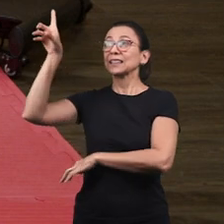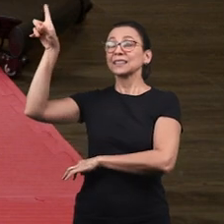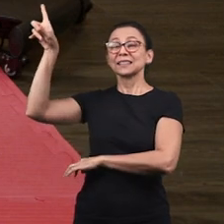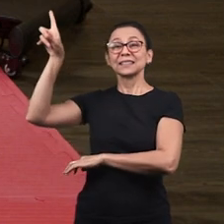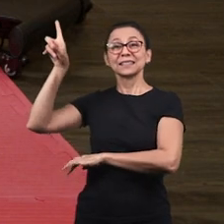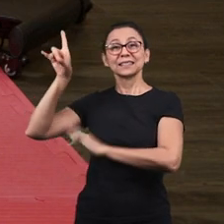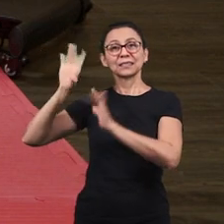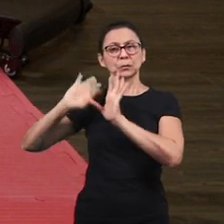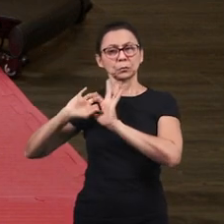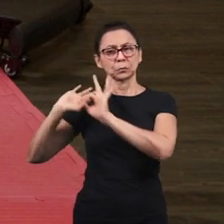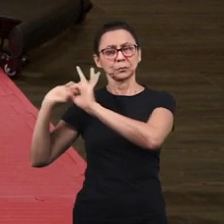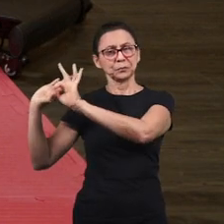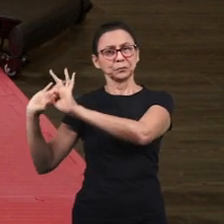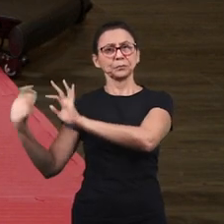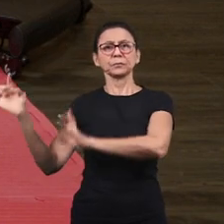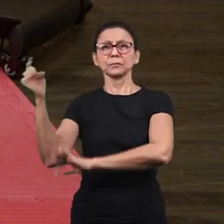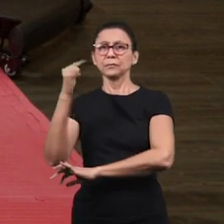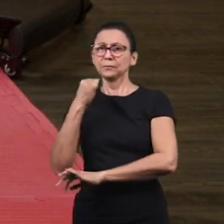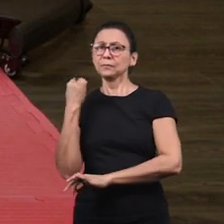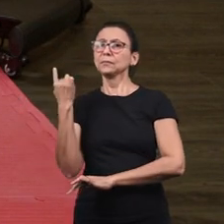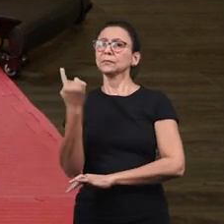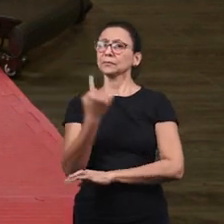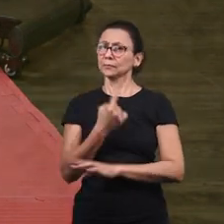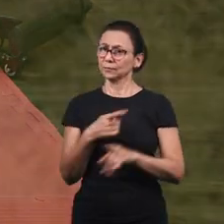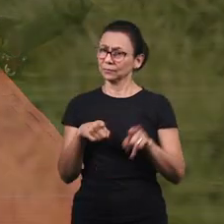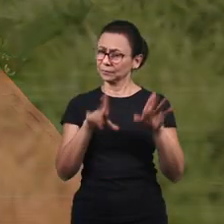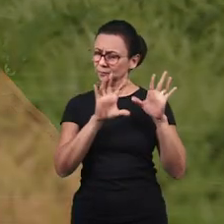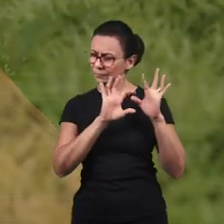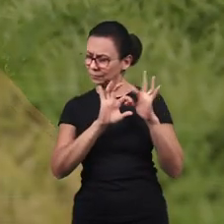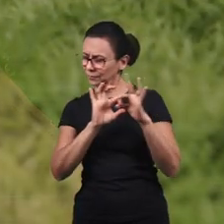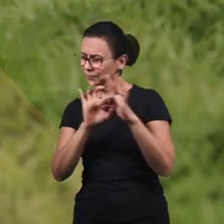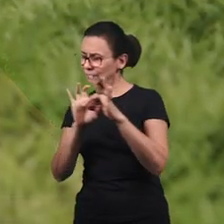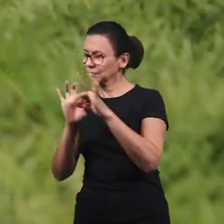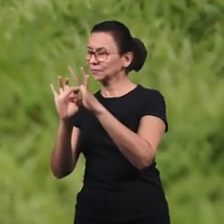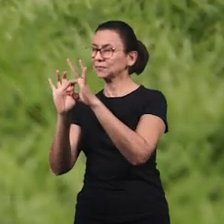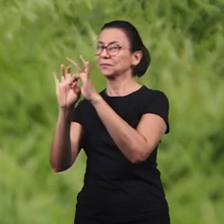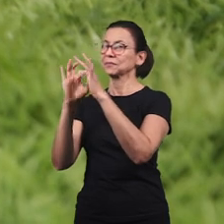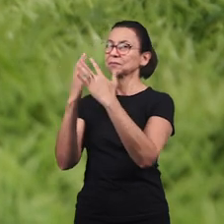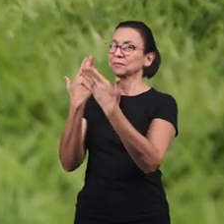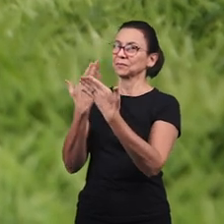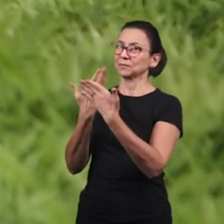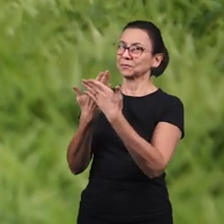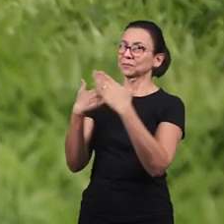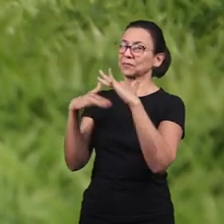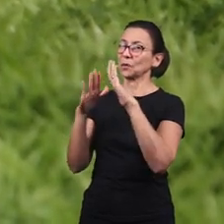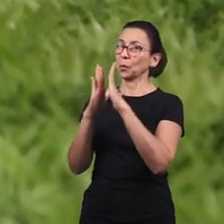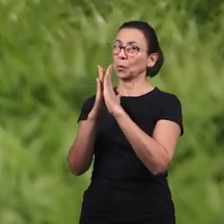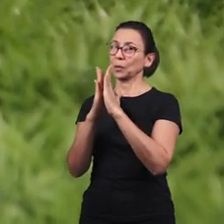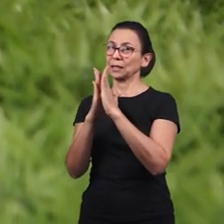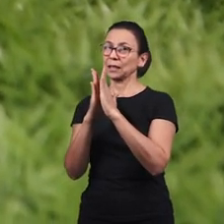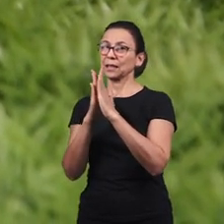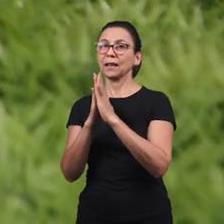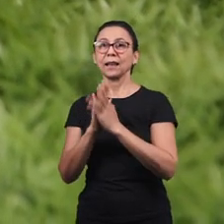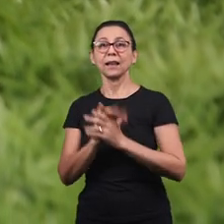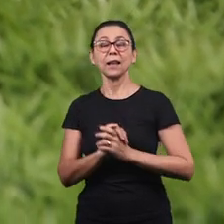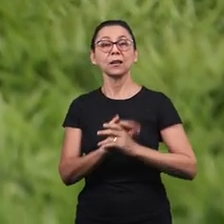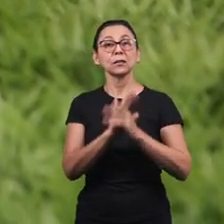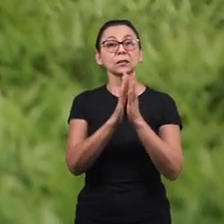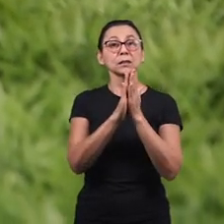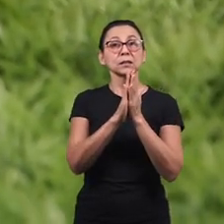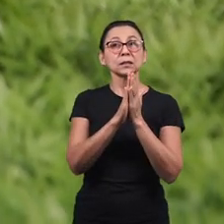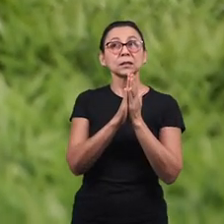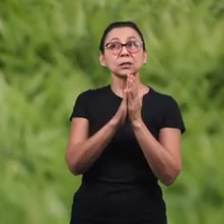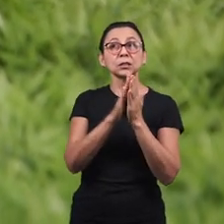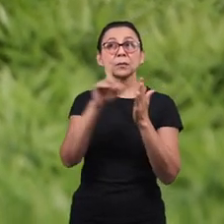E nós também andamos com Deus E todas as vezes, olha Que a gente ouve a palavra de